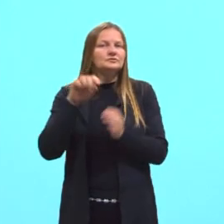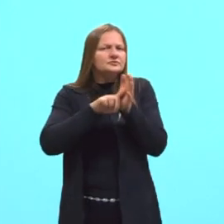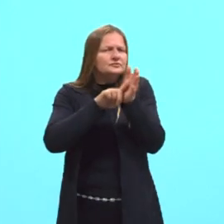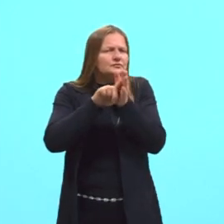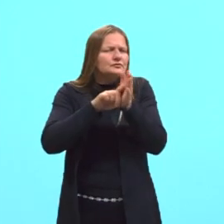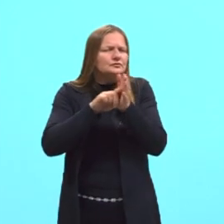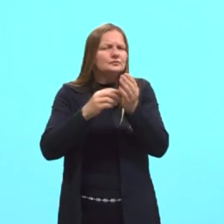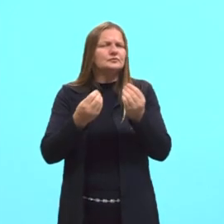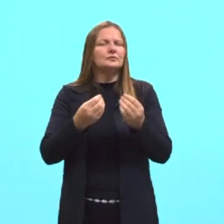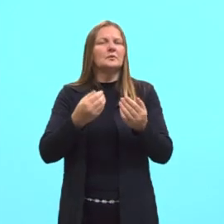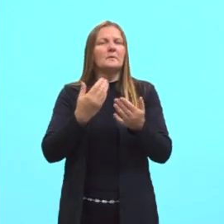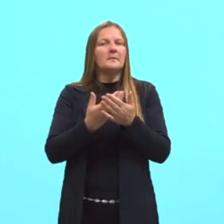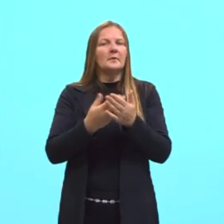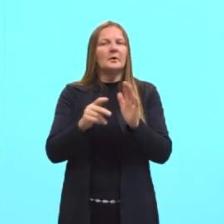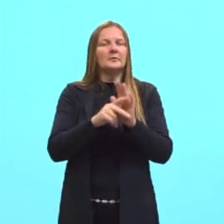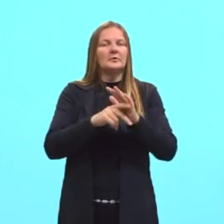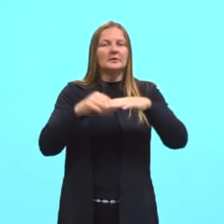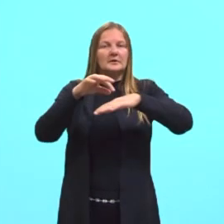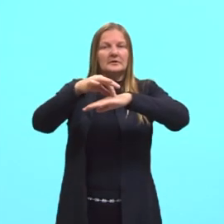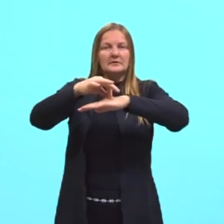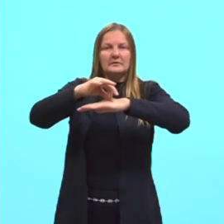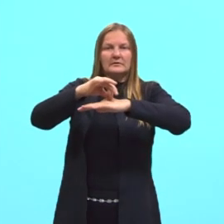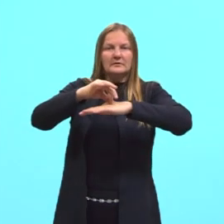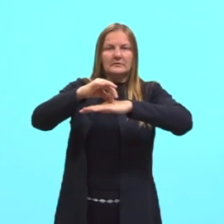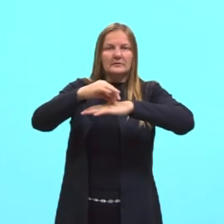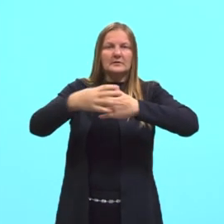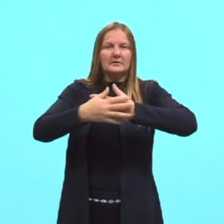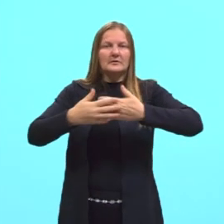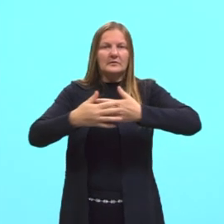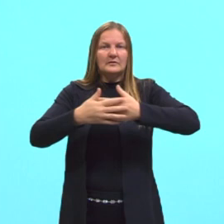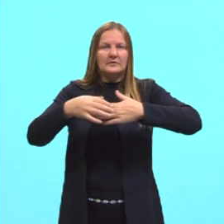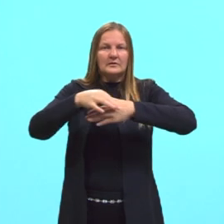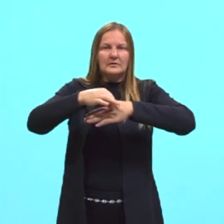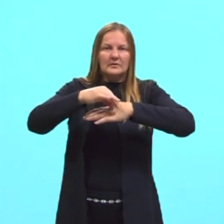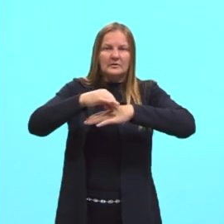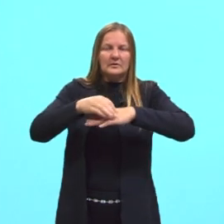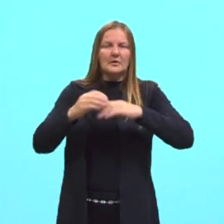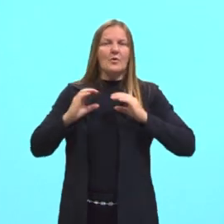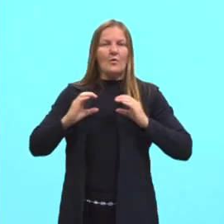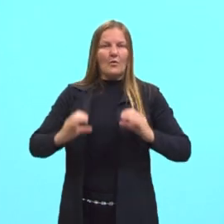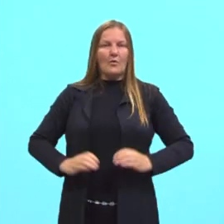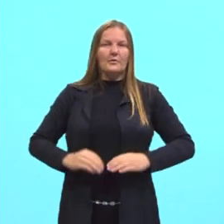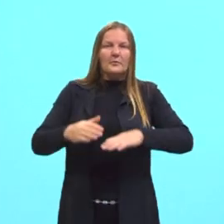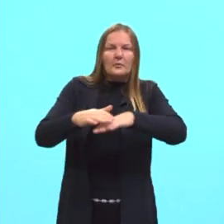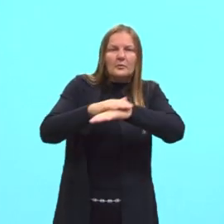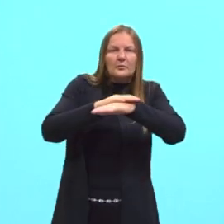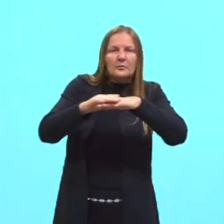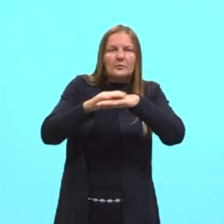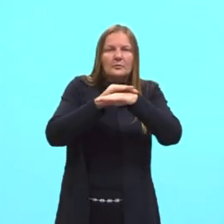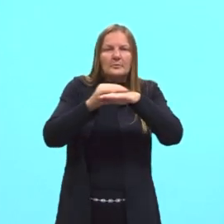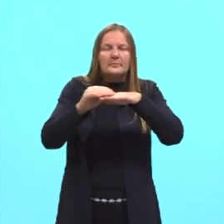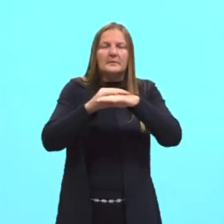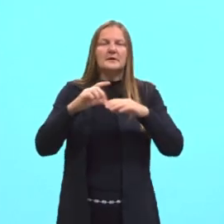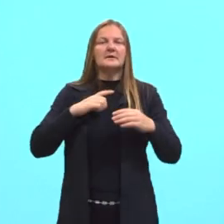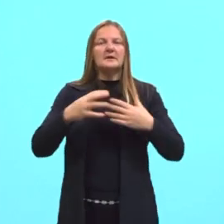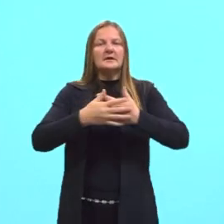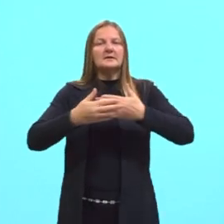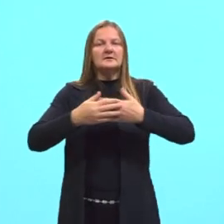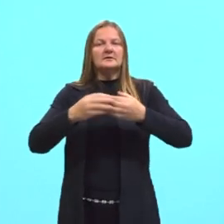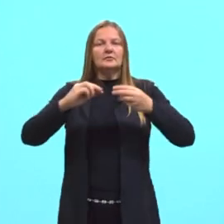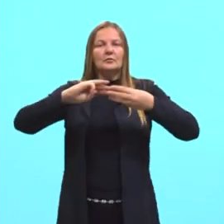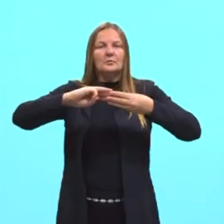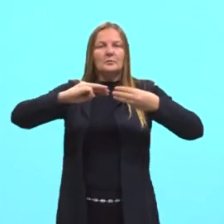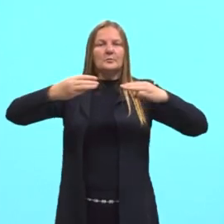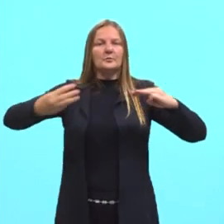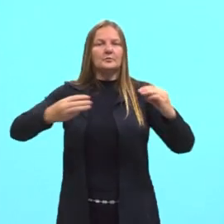Temos o tecido epitelial, que recobre a superfície do corpo. Temos o tecido muscular,